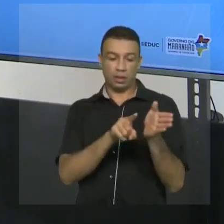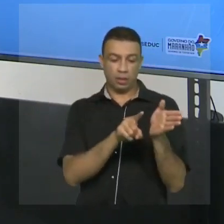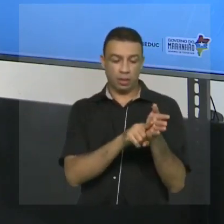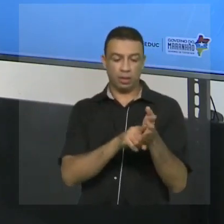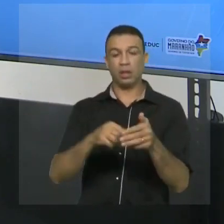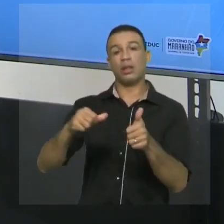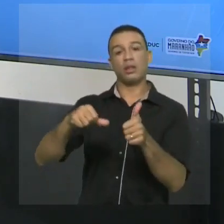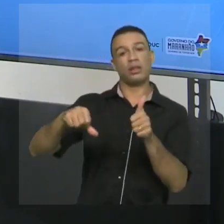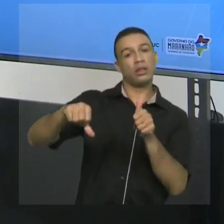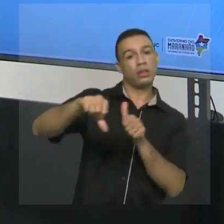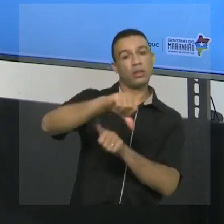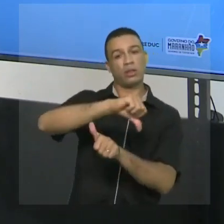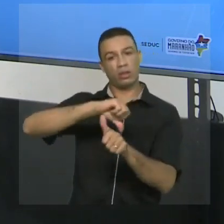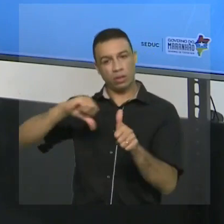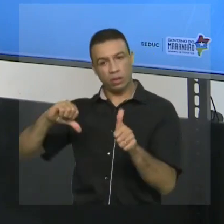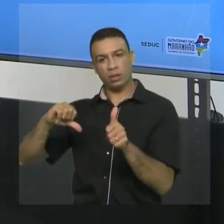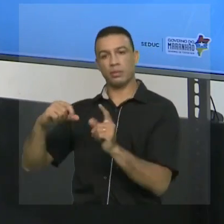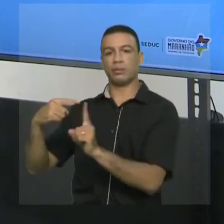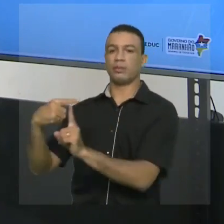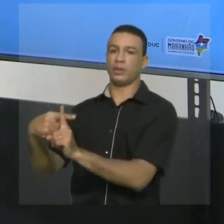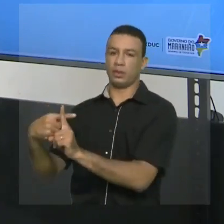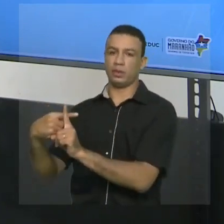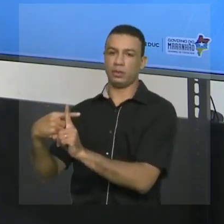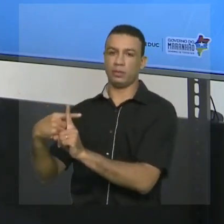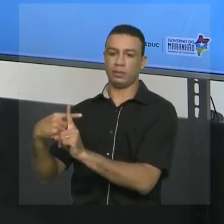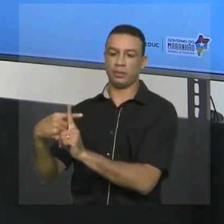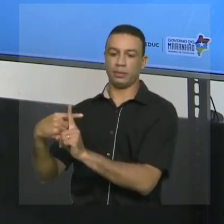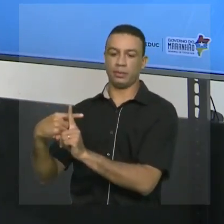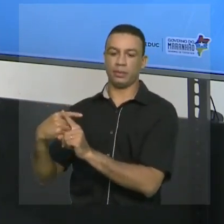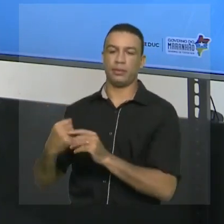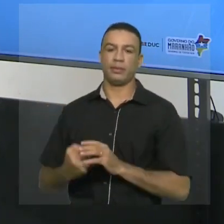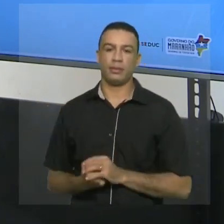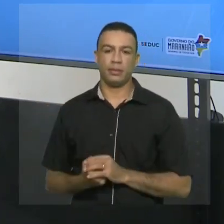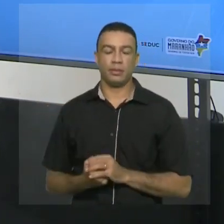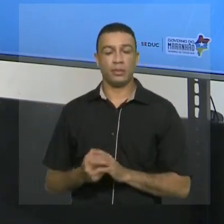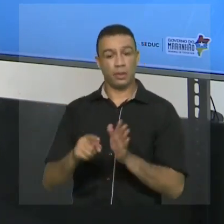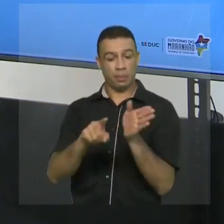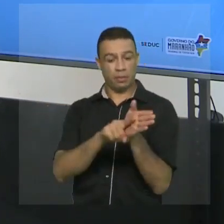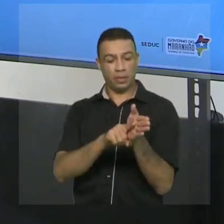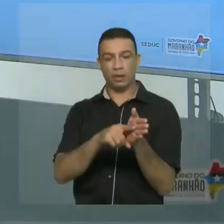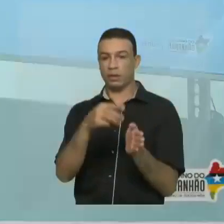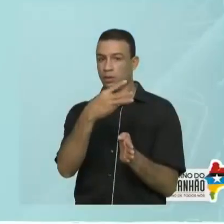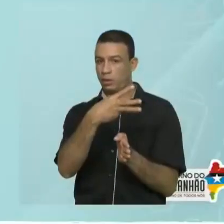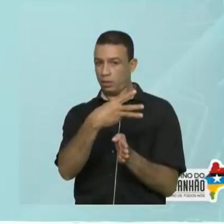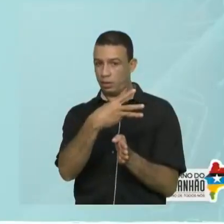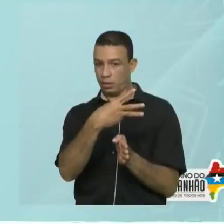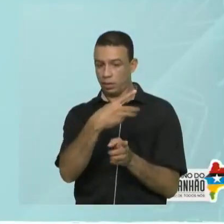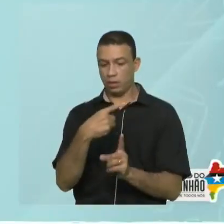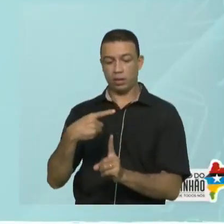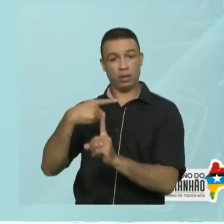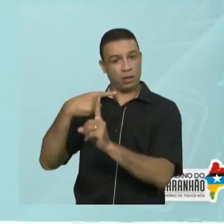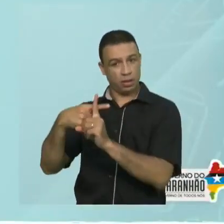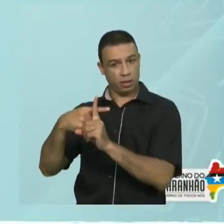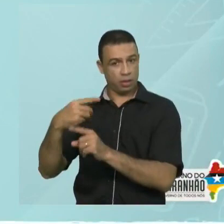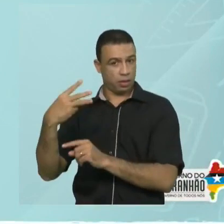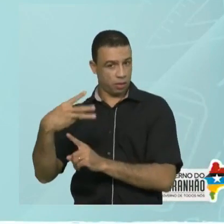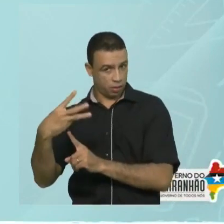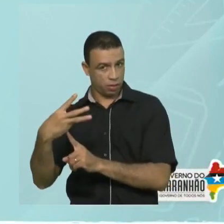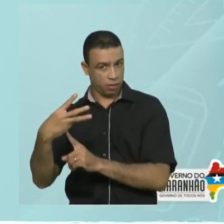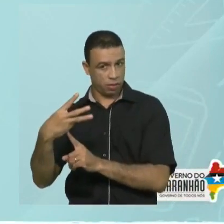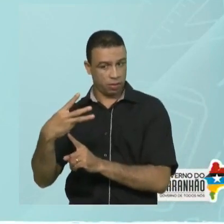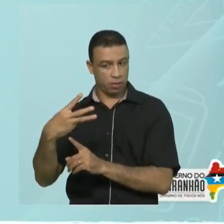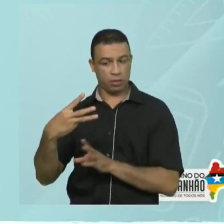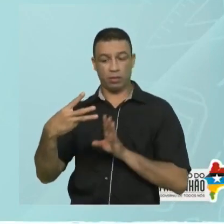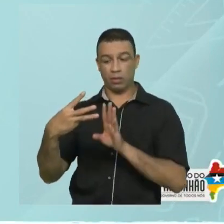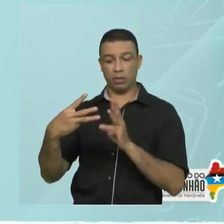fica positivo. Agora, uma atenção. O módulo de menos três e o módulo de mais três, apesar